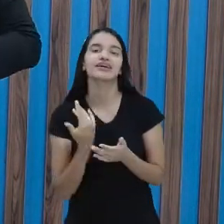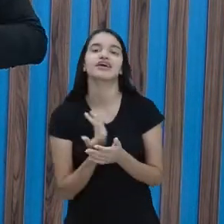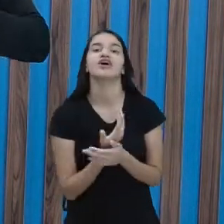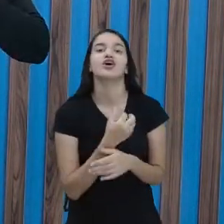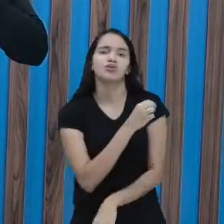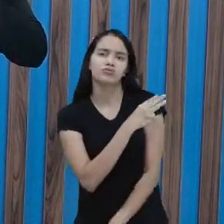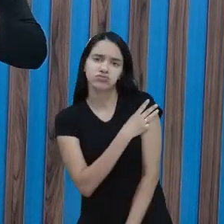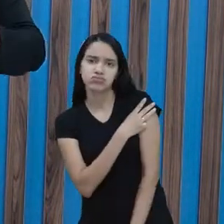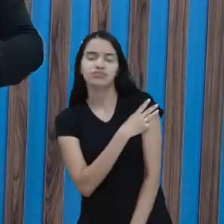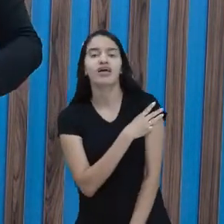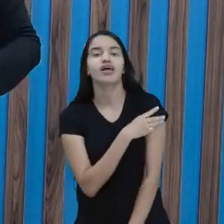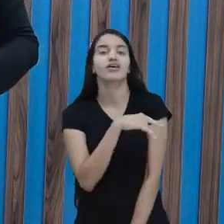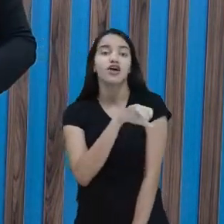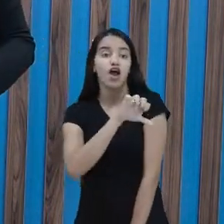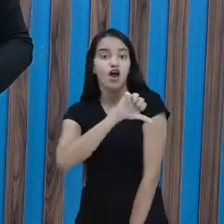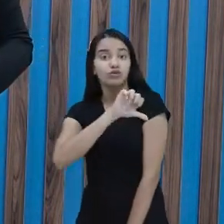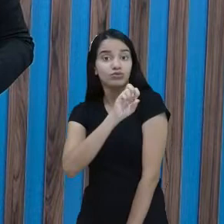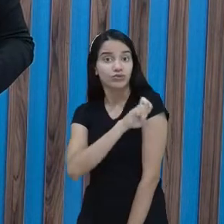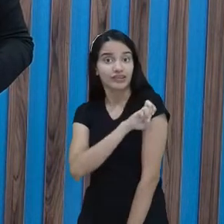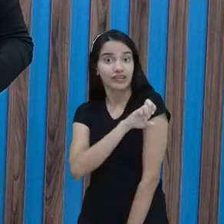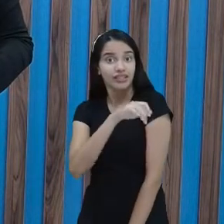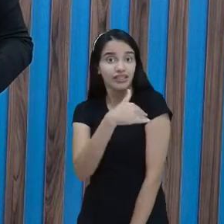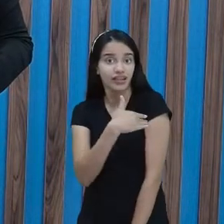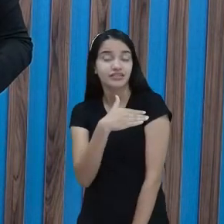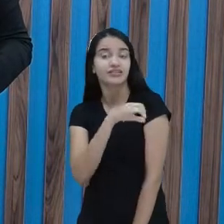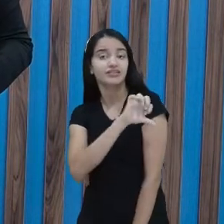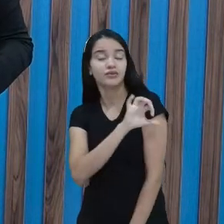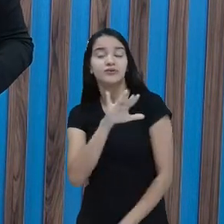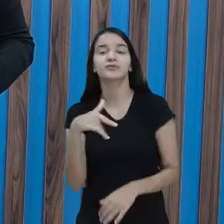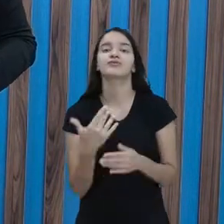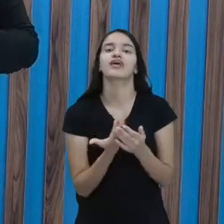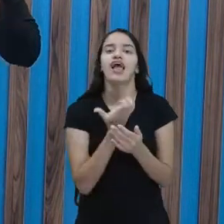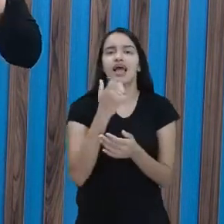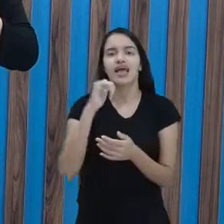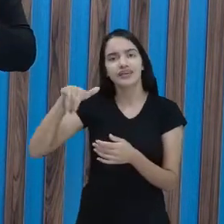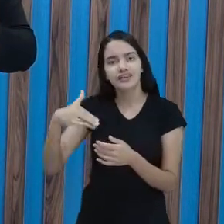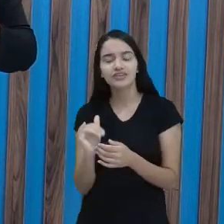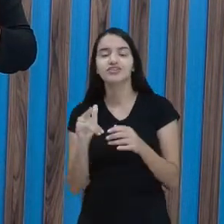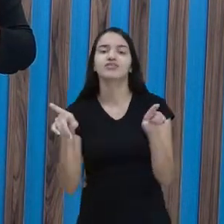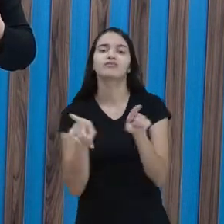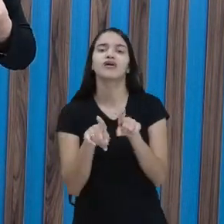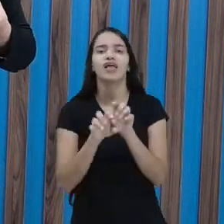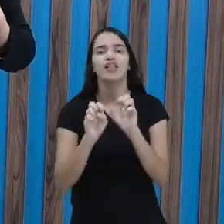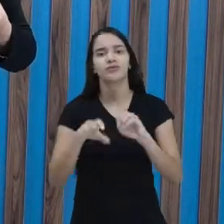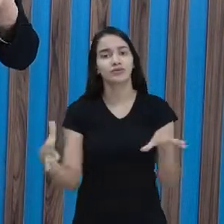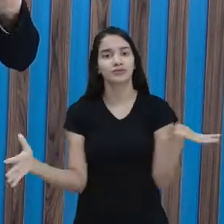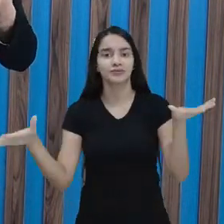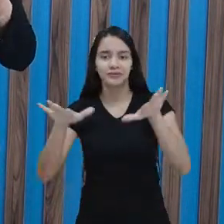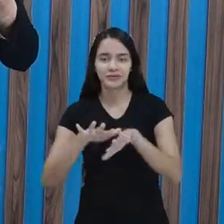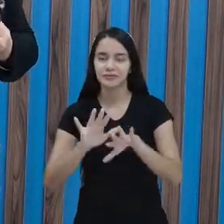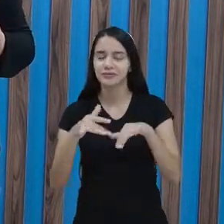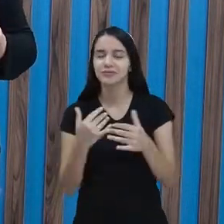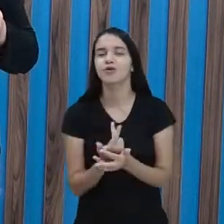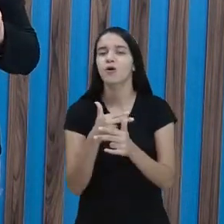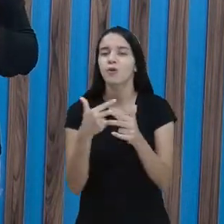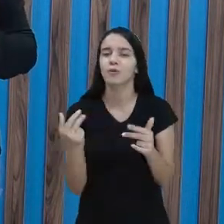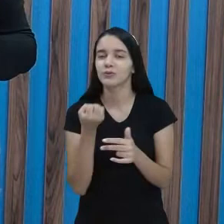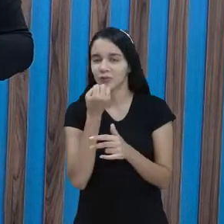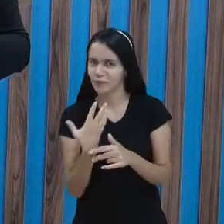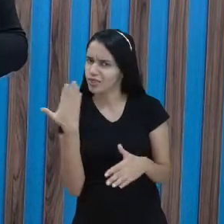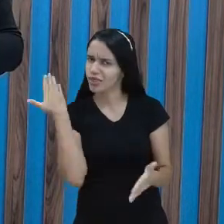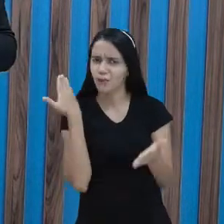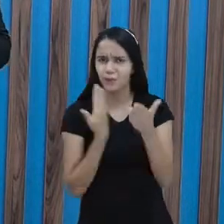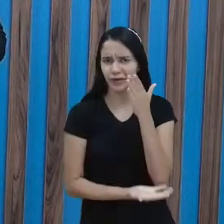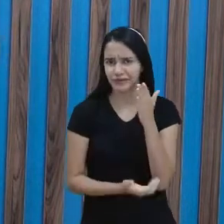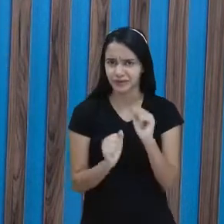iniciais, anos finais, eja a educação de jovens e adultos, educação inclusiva, gente, muita coisa boa por lá, não